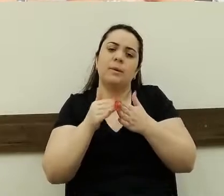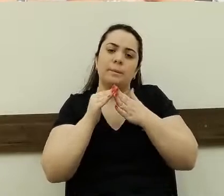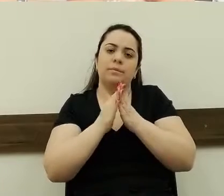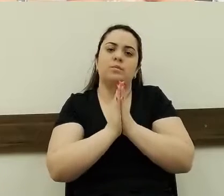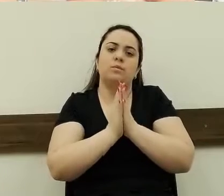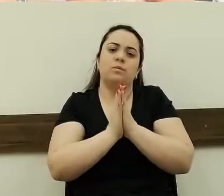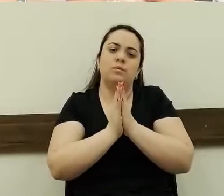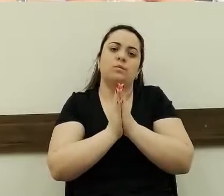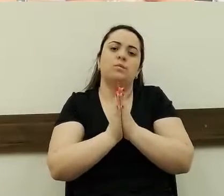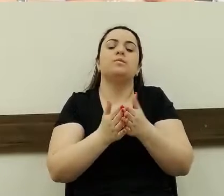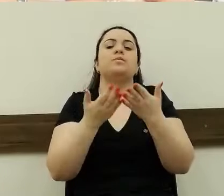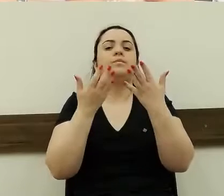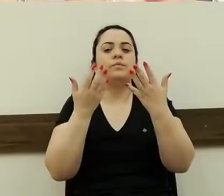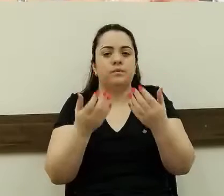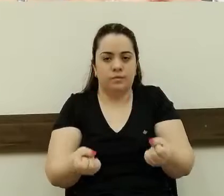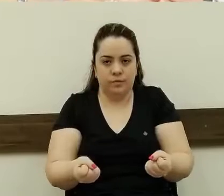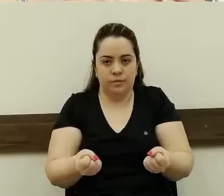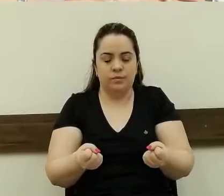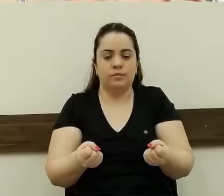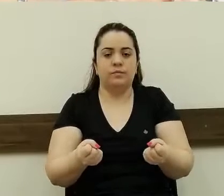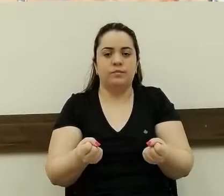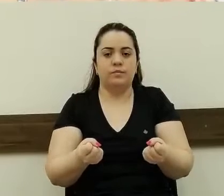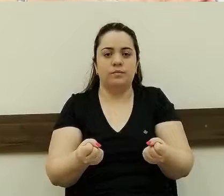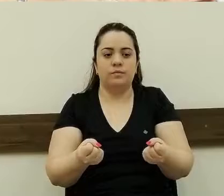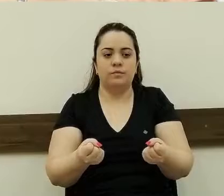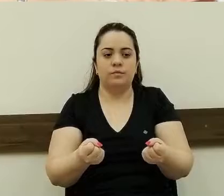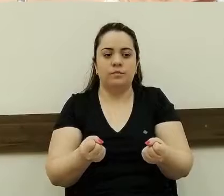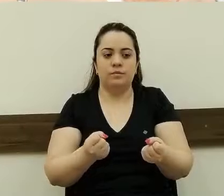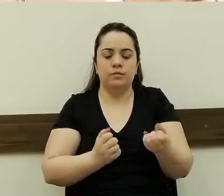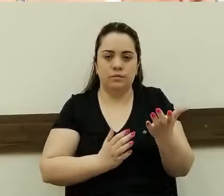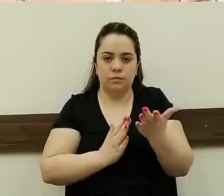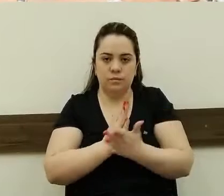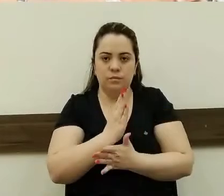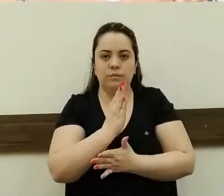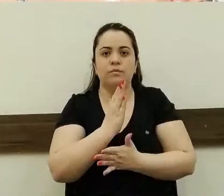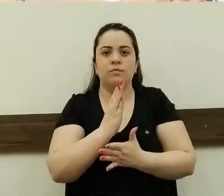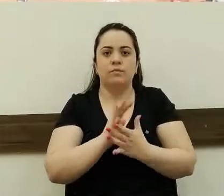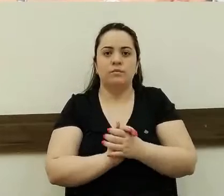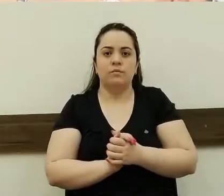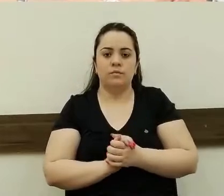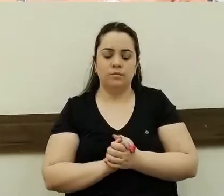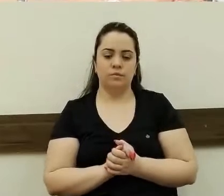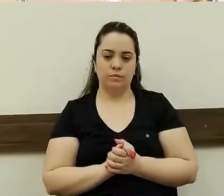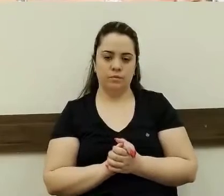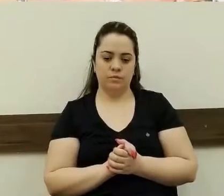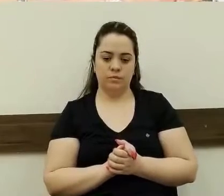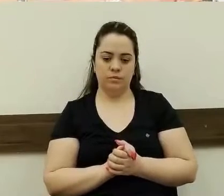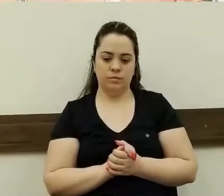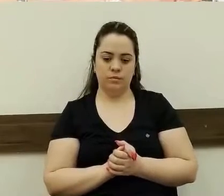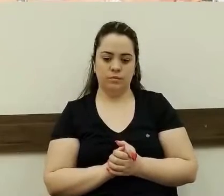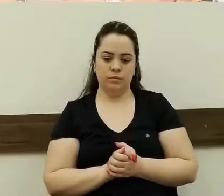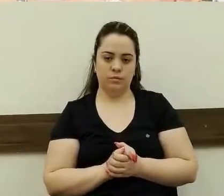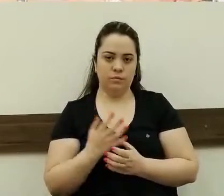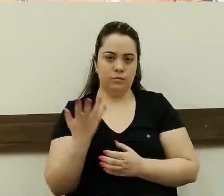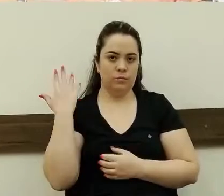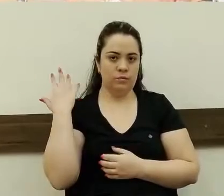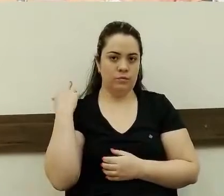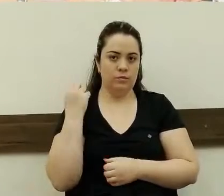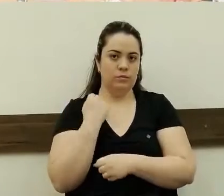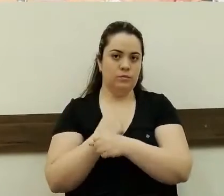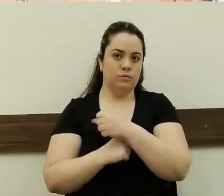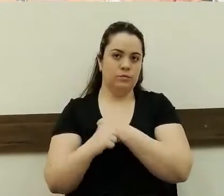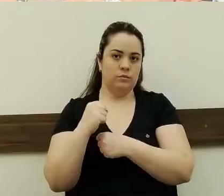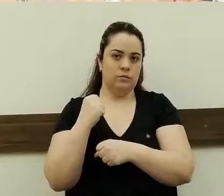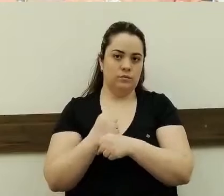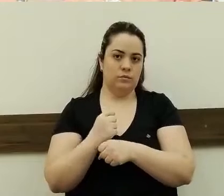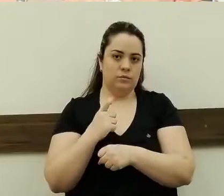esse anseio daquela população ali, que mora ao redor daquela rua. Já teve aqui, ano passado, se eu não me engano, uma